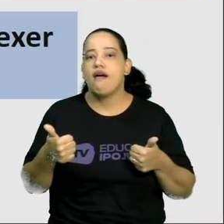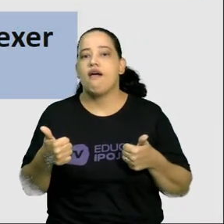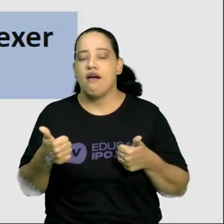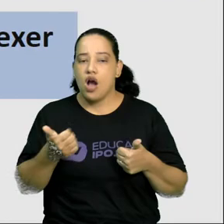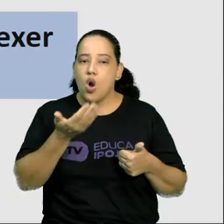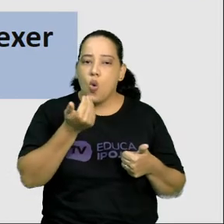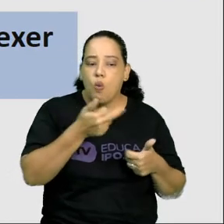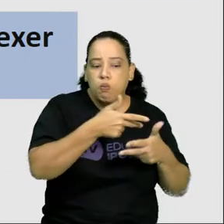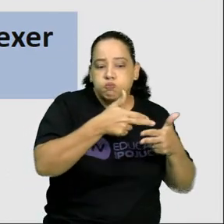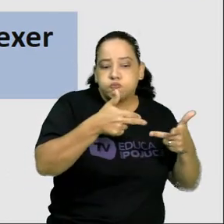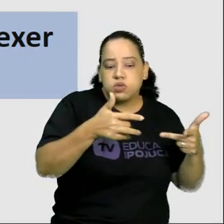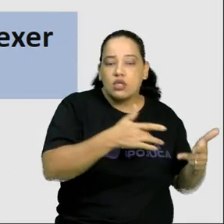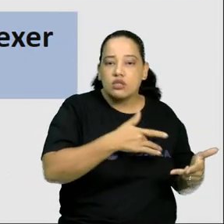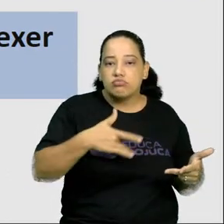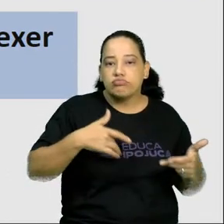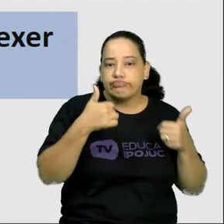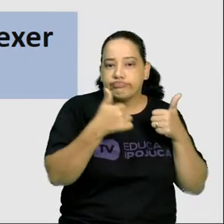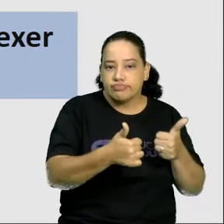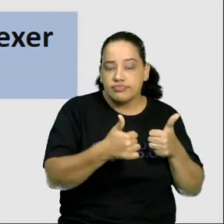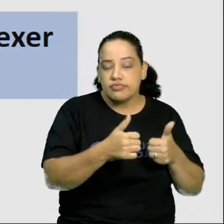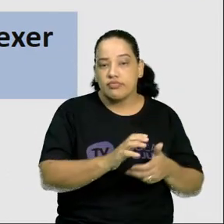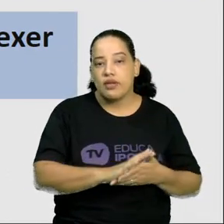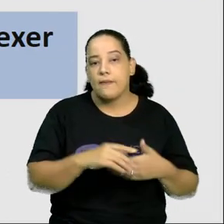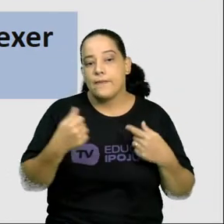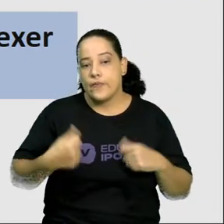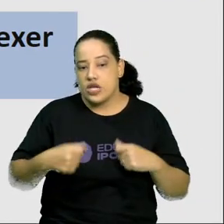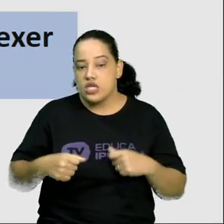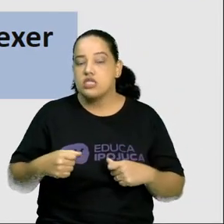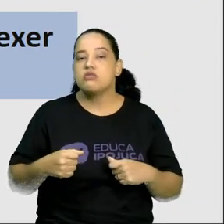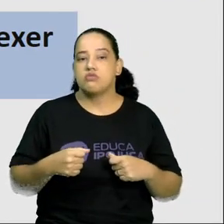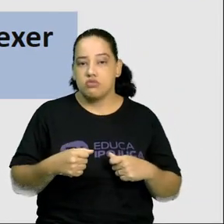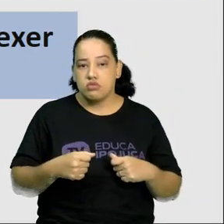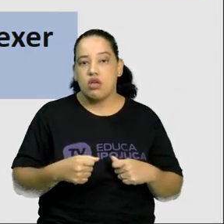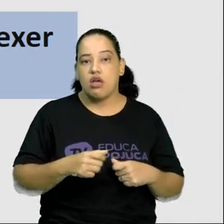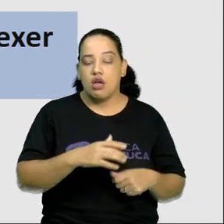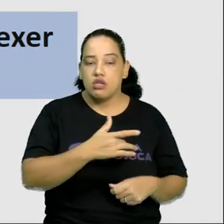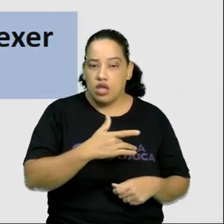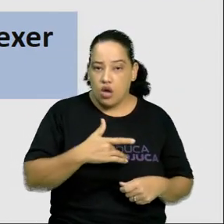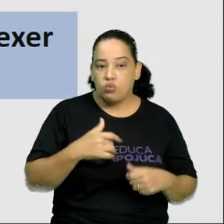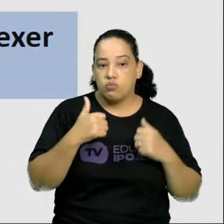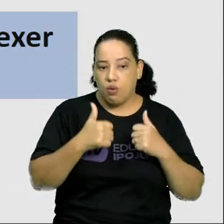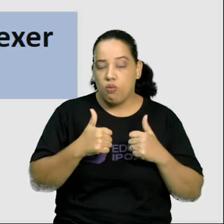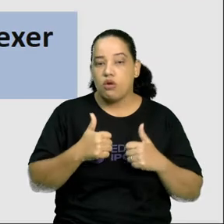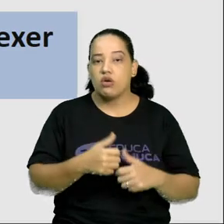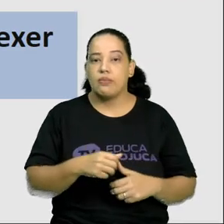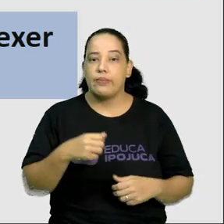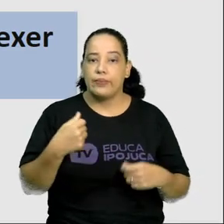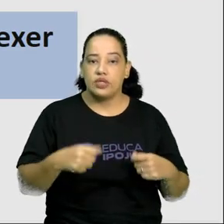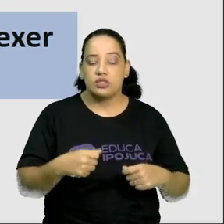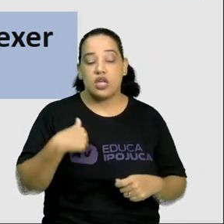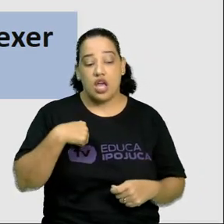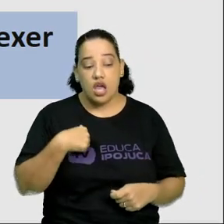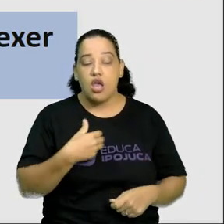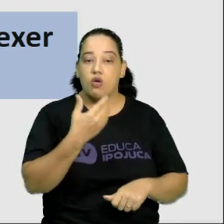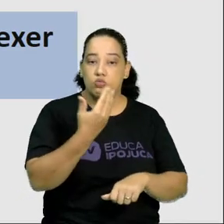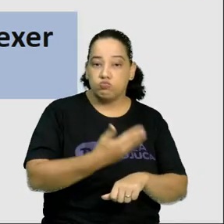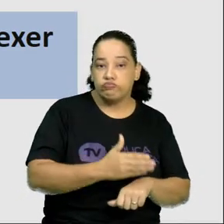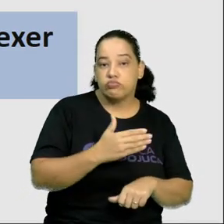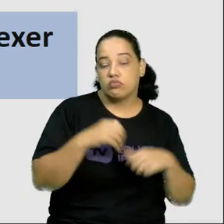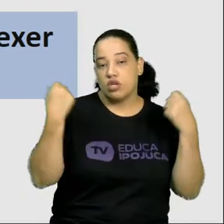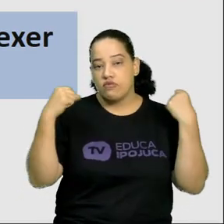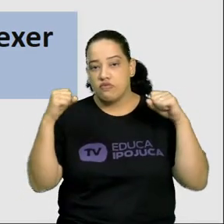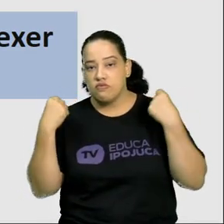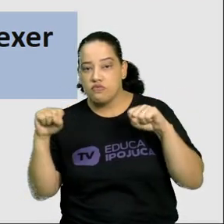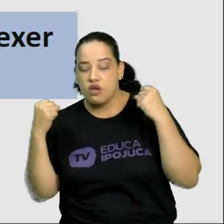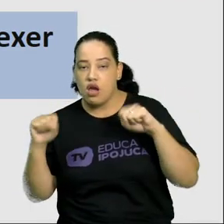Alimentos saudáveis. Para manter a saúde, é preciso fazer o quê? Atividades físicas, como